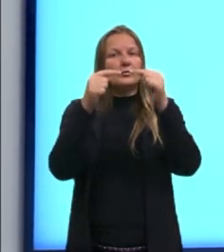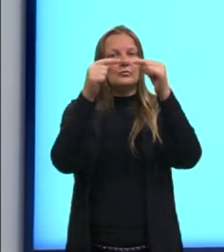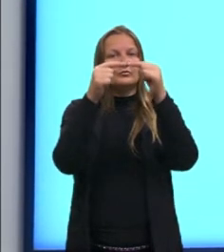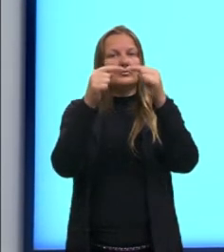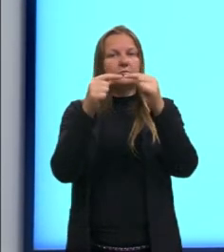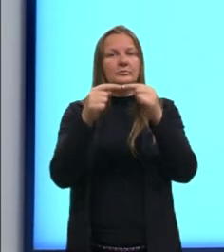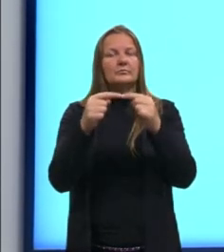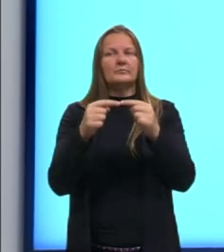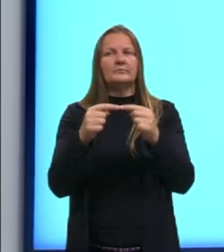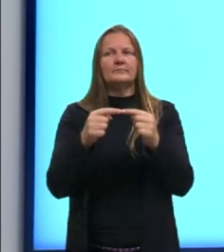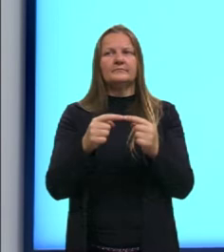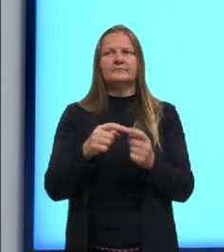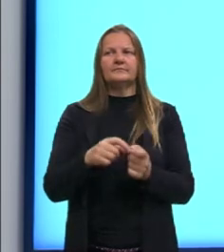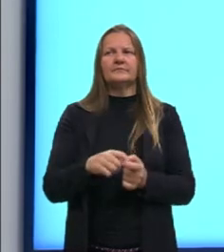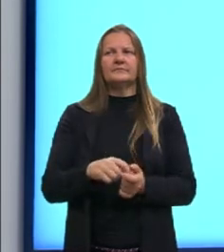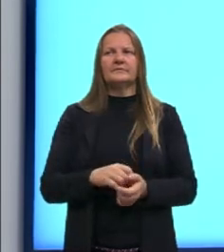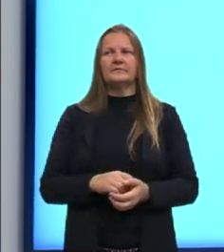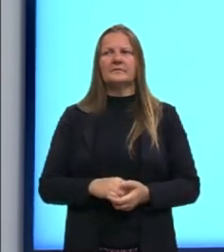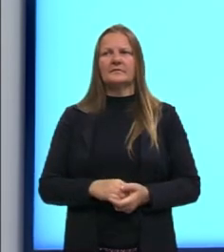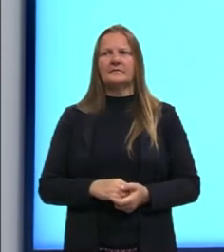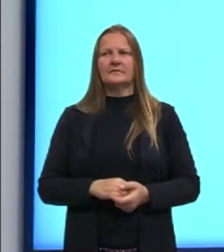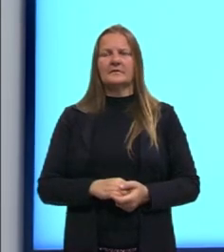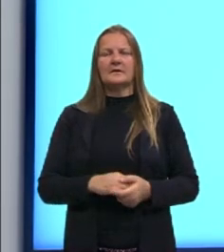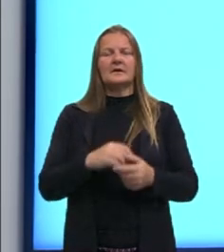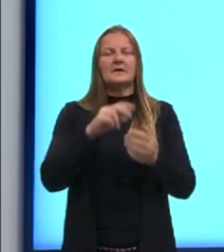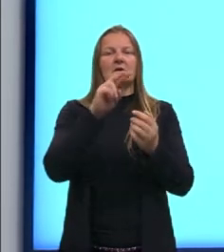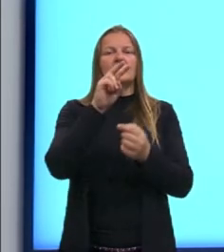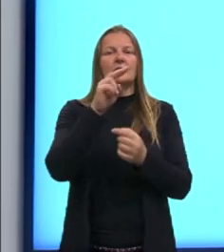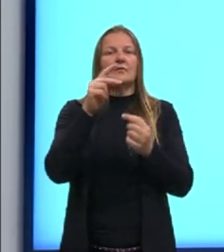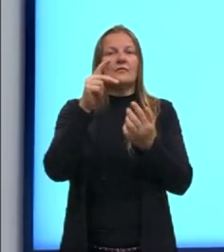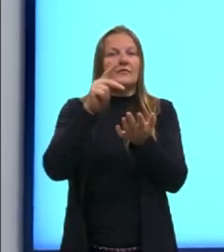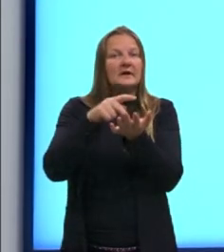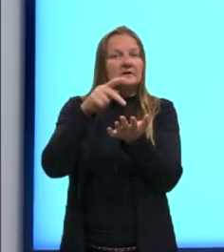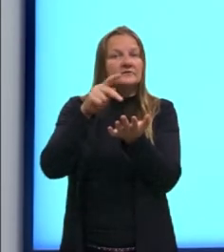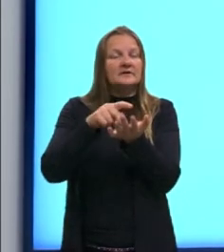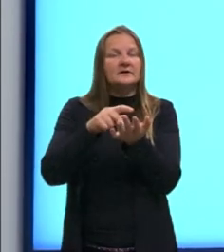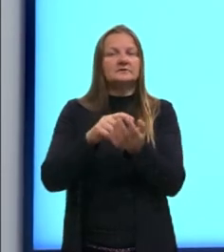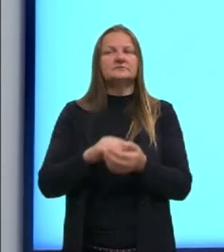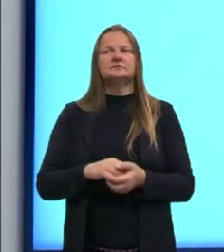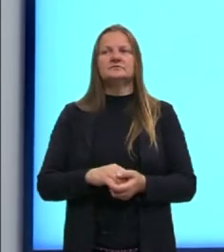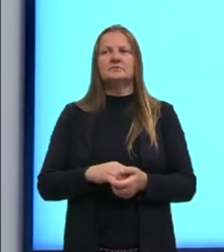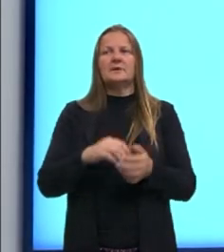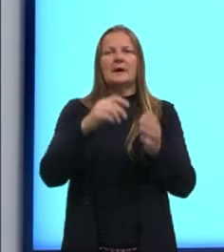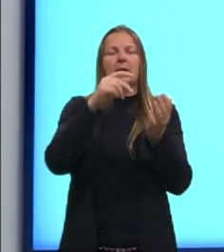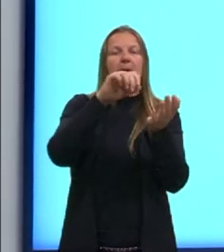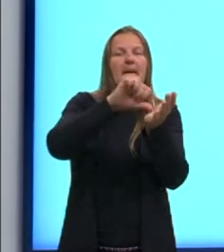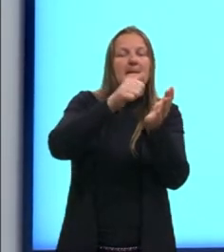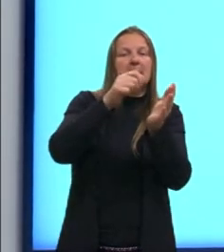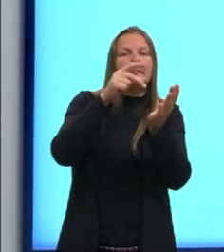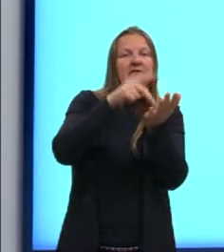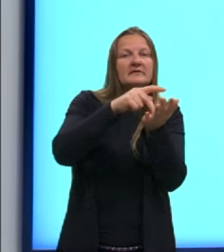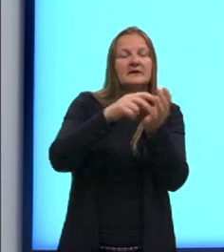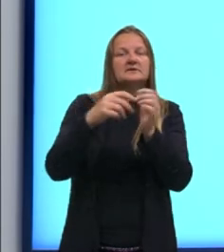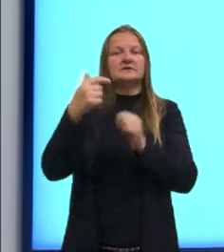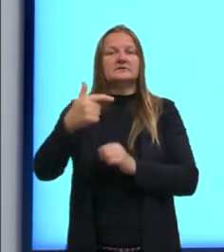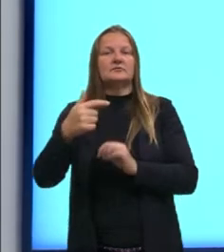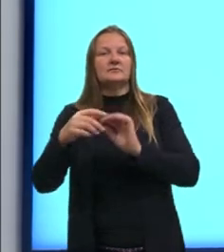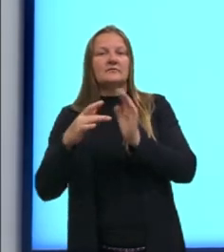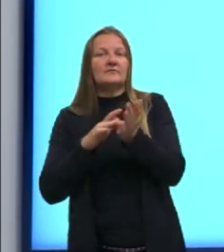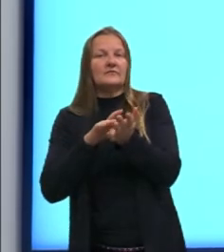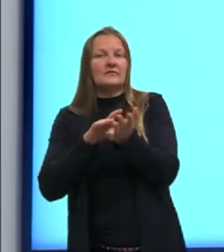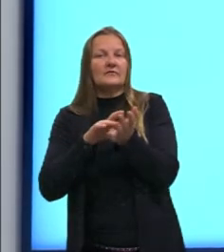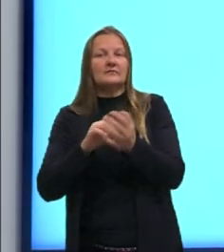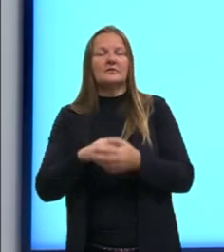Primeiro, eu posso ter que as duas sentenças são verdadeiras, ou a primeira é verdadeira e a segunda é falsa,